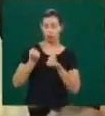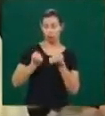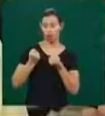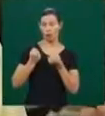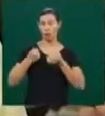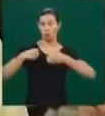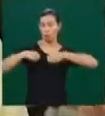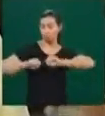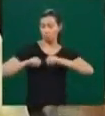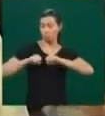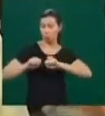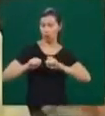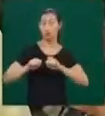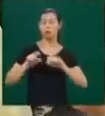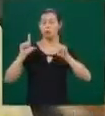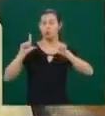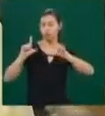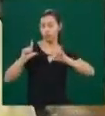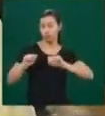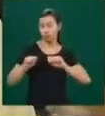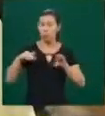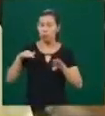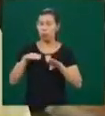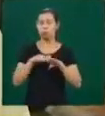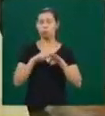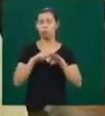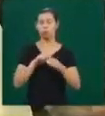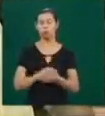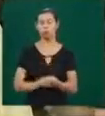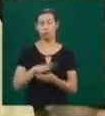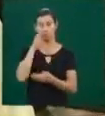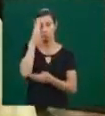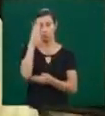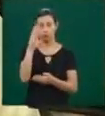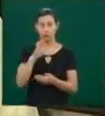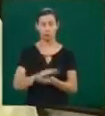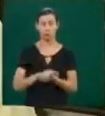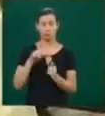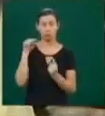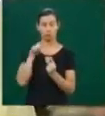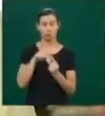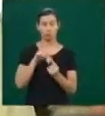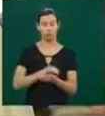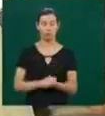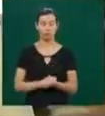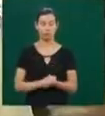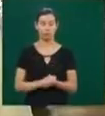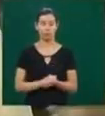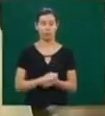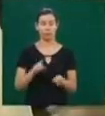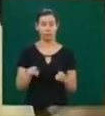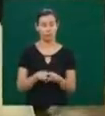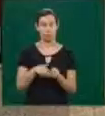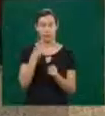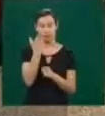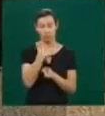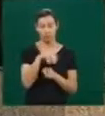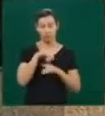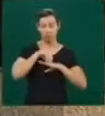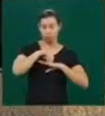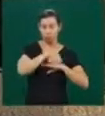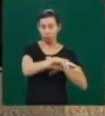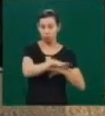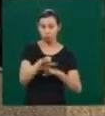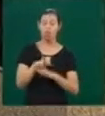Redução de acidentes na cidade. Então esse é o nosso objetivo principal. E estamos passando a informação também para as crianças, porque